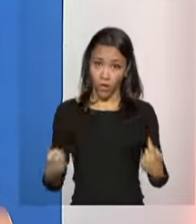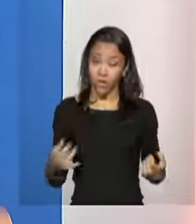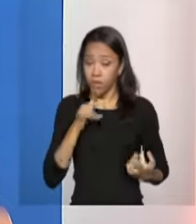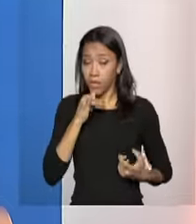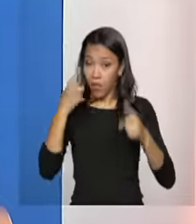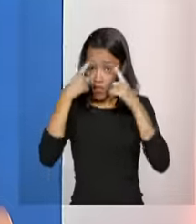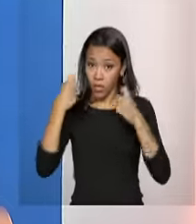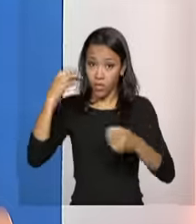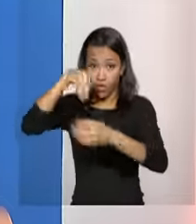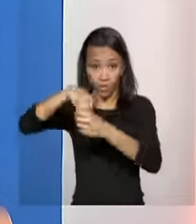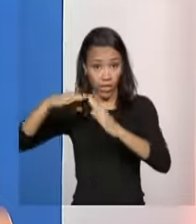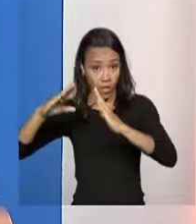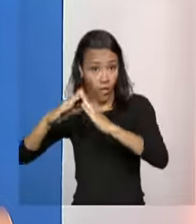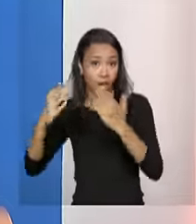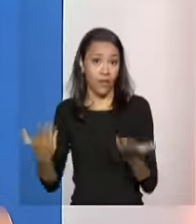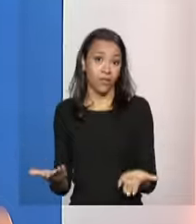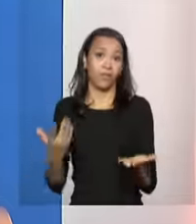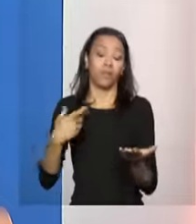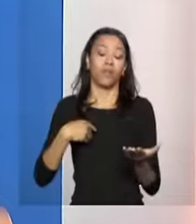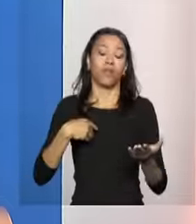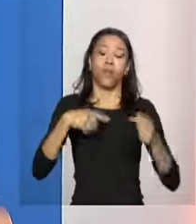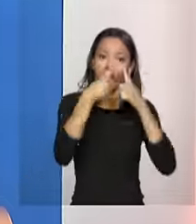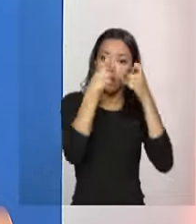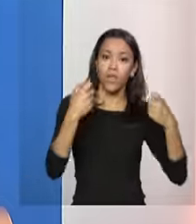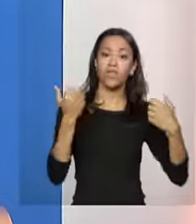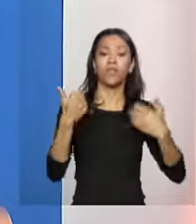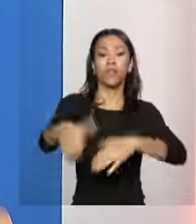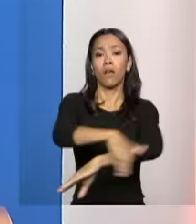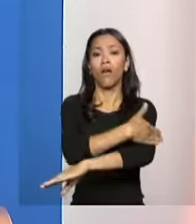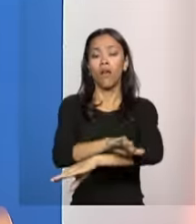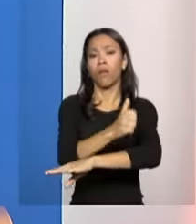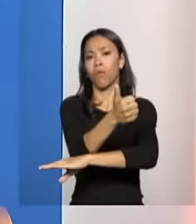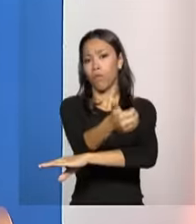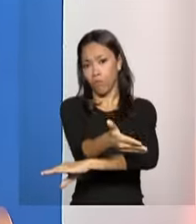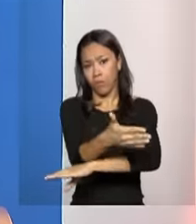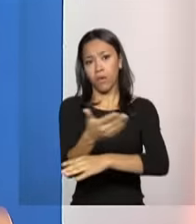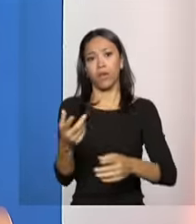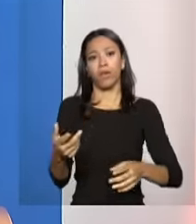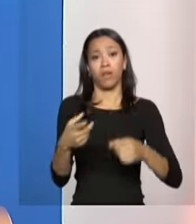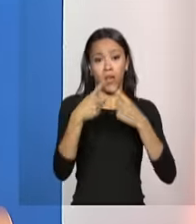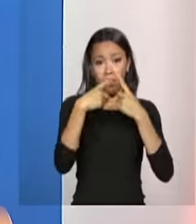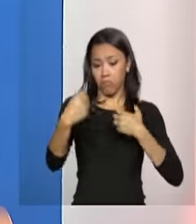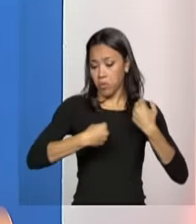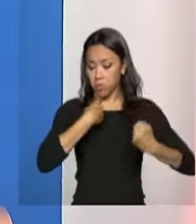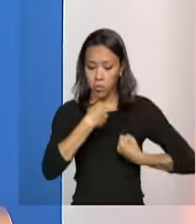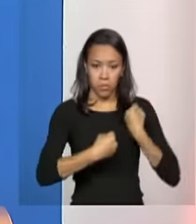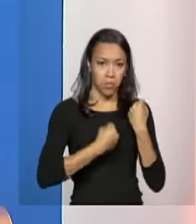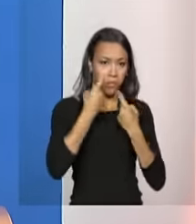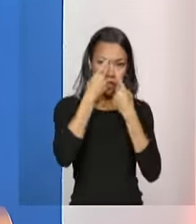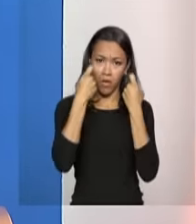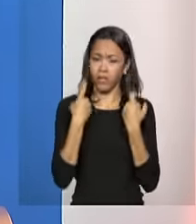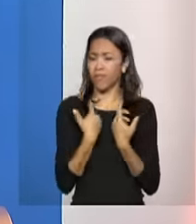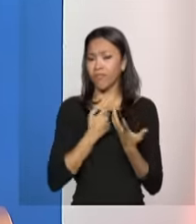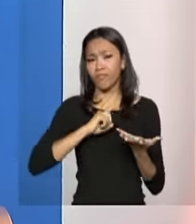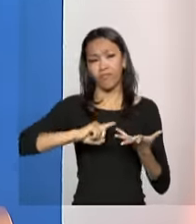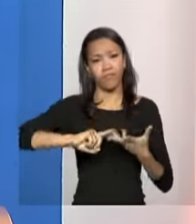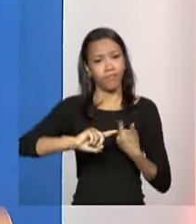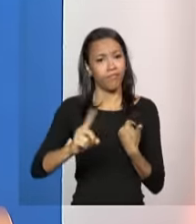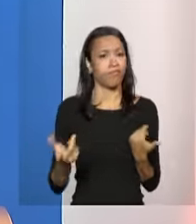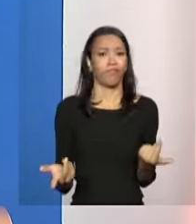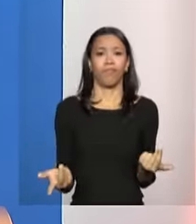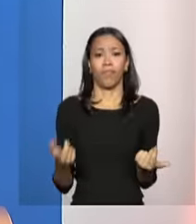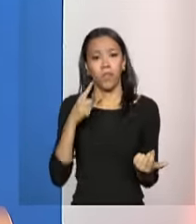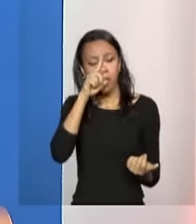doméstica, a violência urbana, a violência física, existem muitos